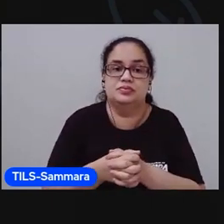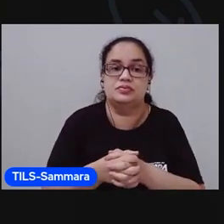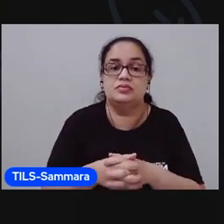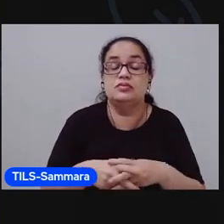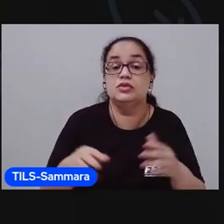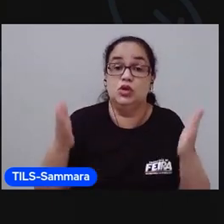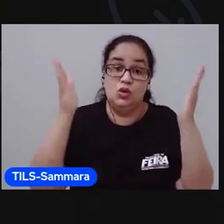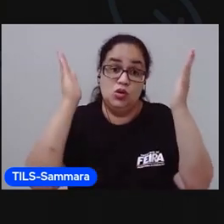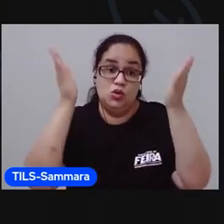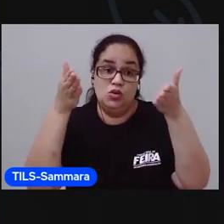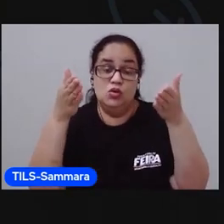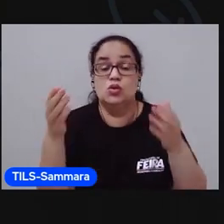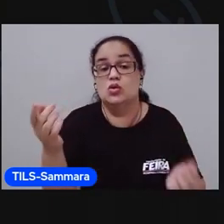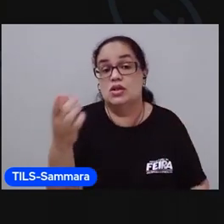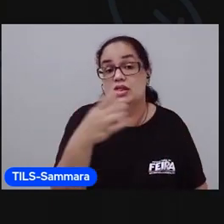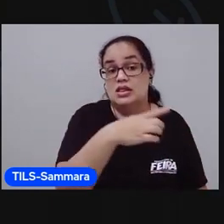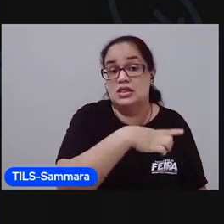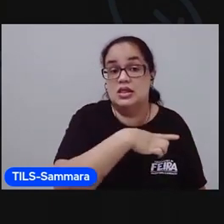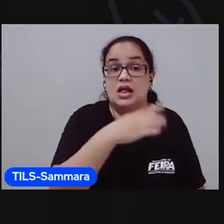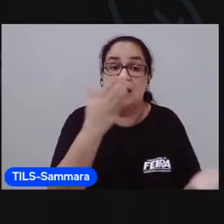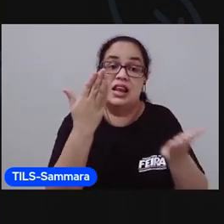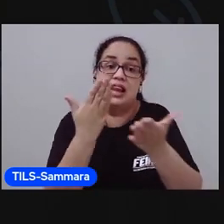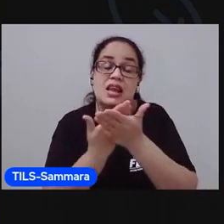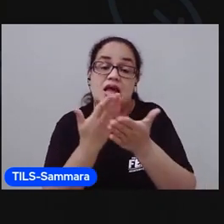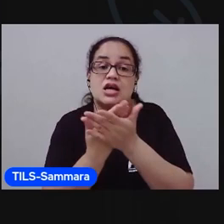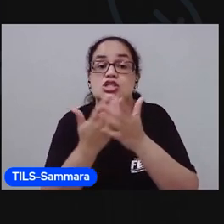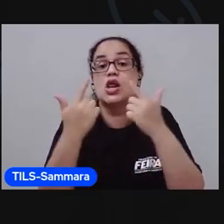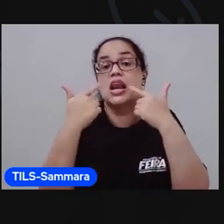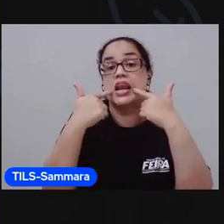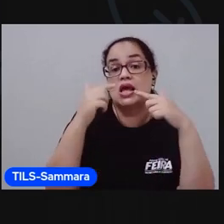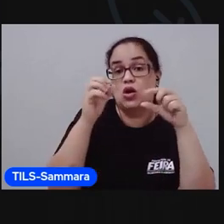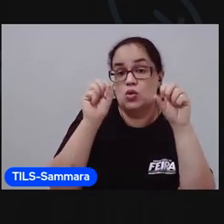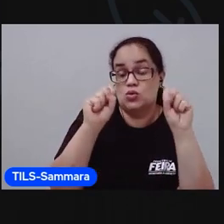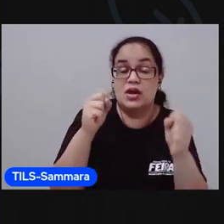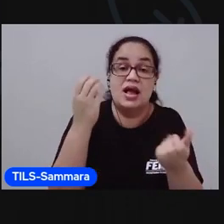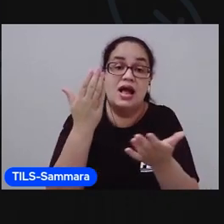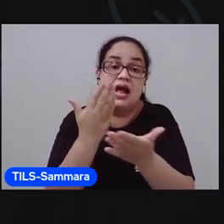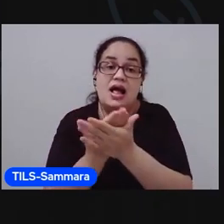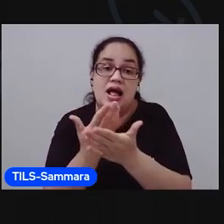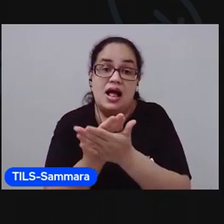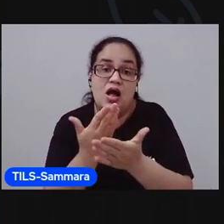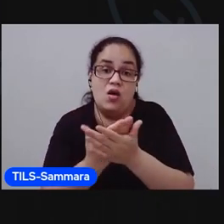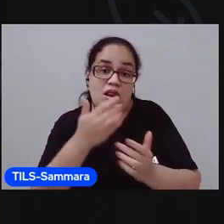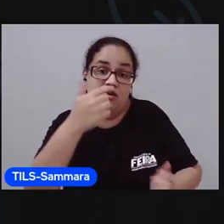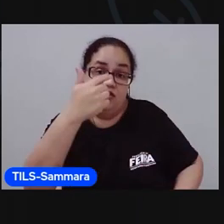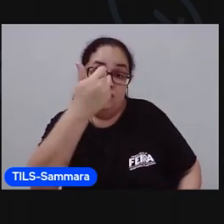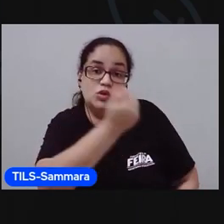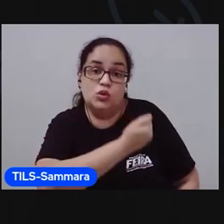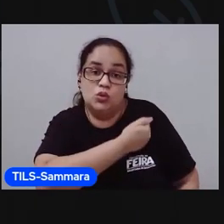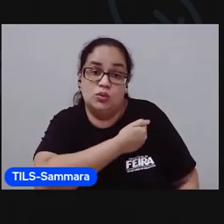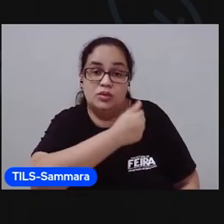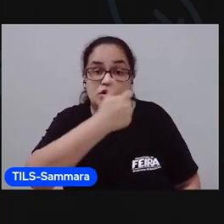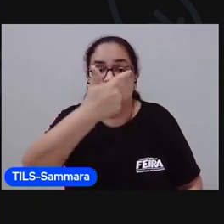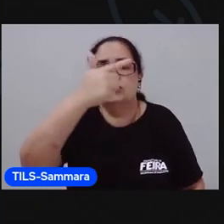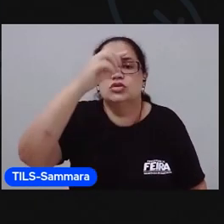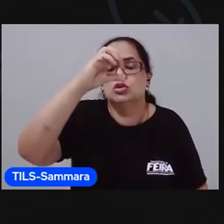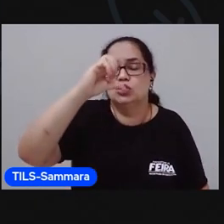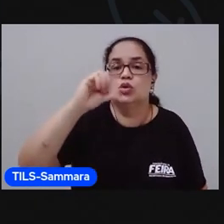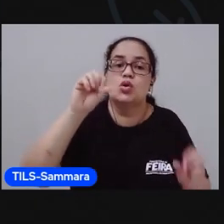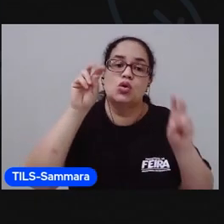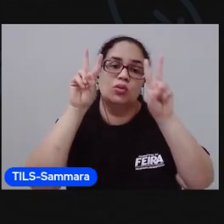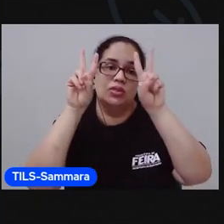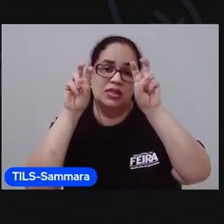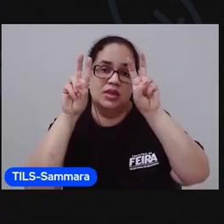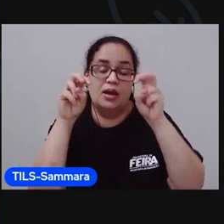Hoje nós estamos na aula de linguagem, aula 29. E o tema da nossa